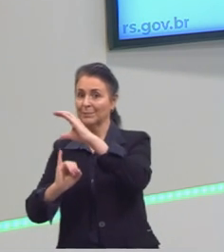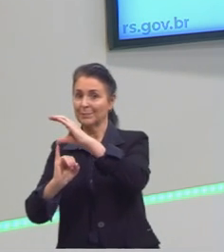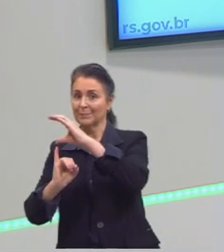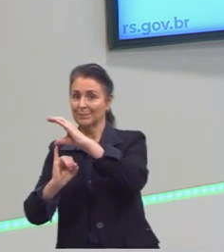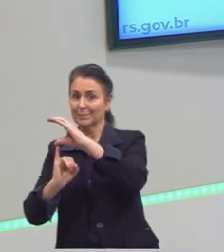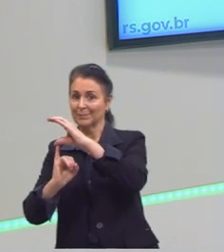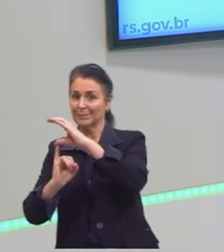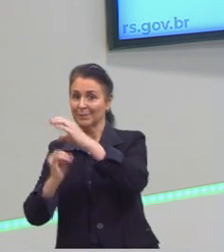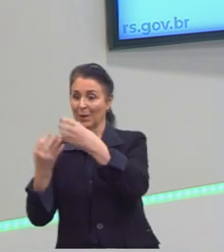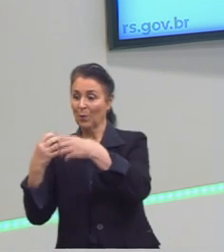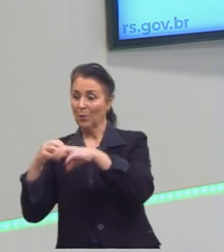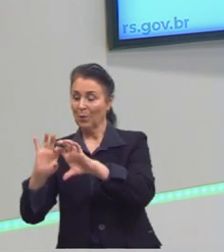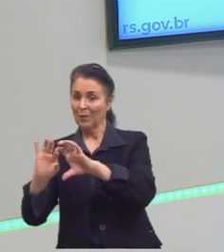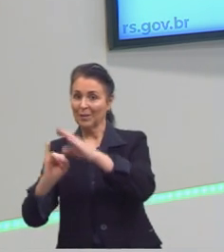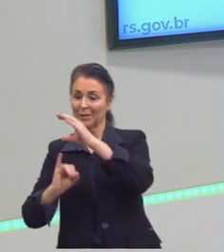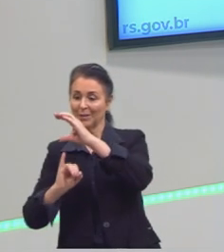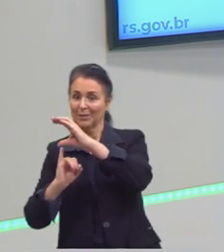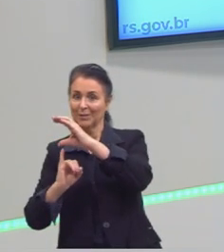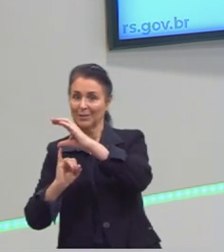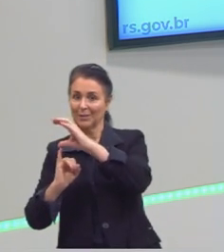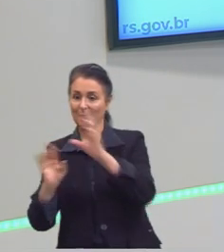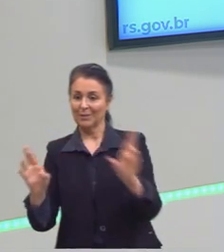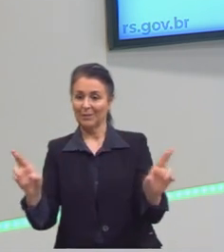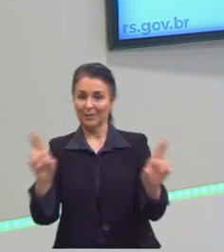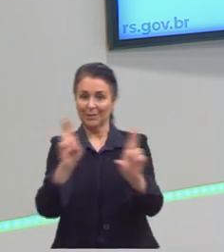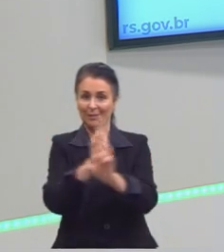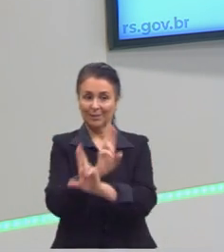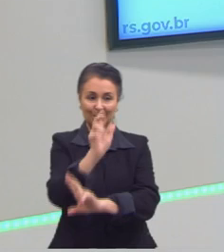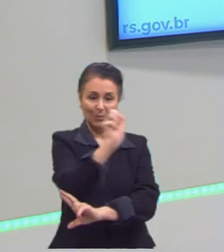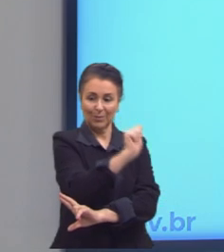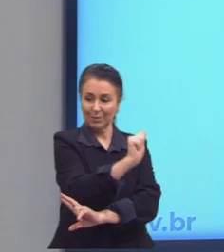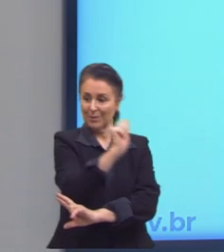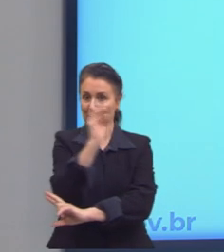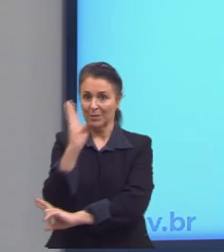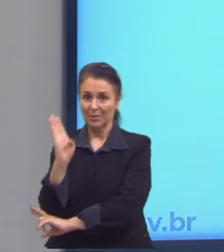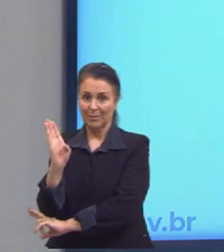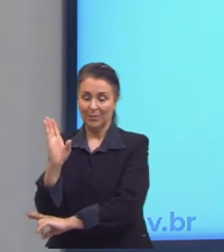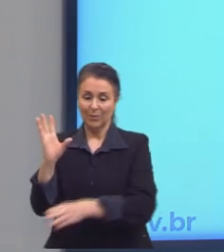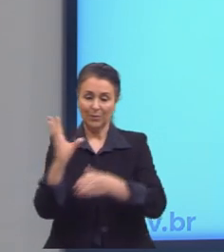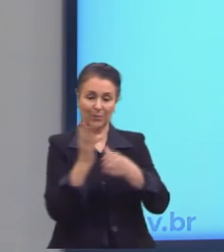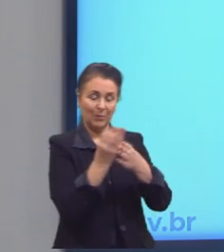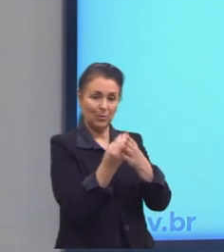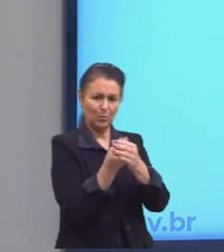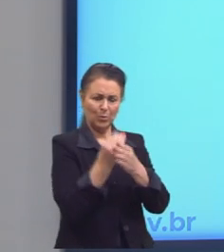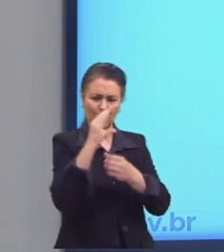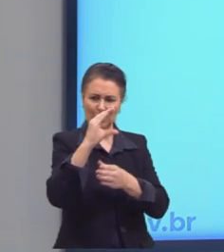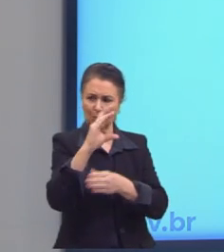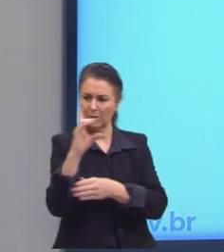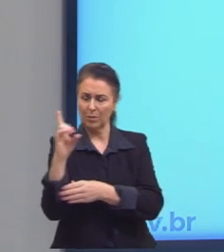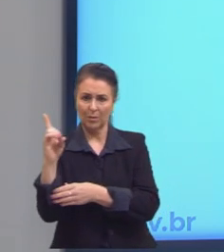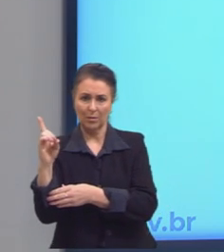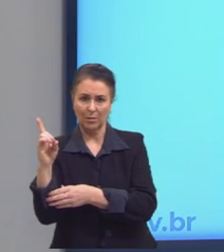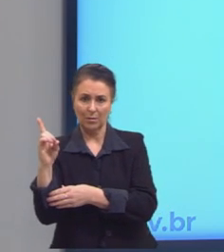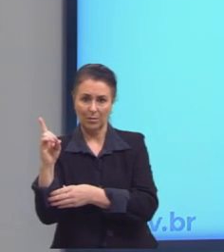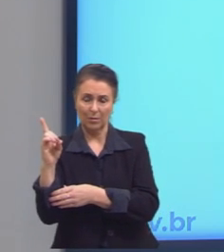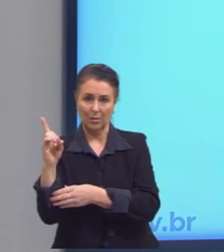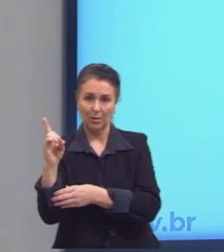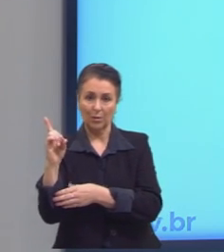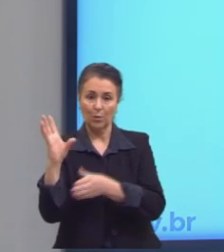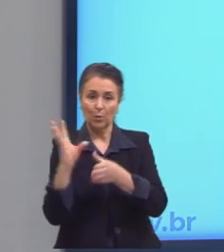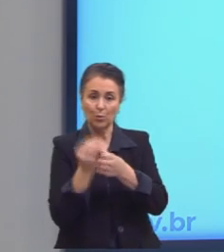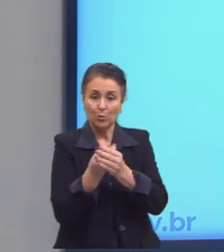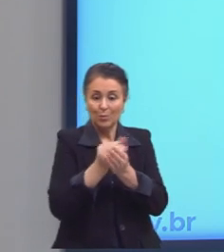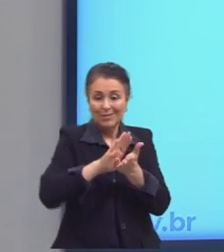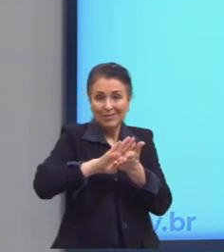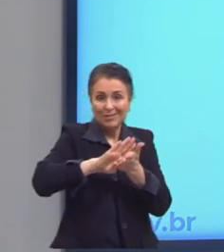Sempre, ah, eu estou relacionando A com B, eu estou relacionando o conjunto C com D. O conjunto onde saem